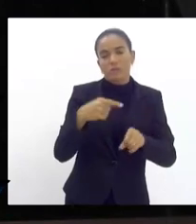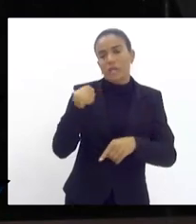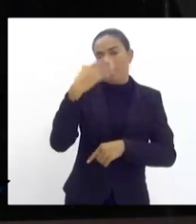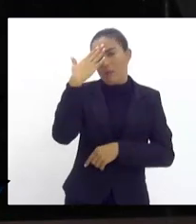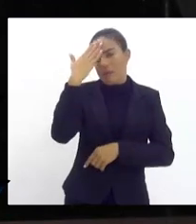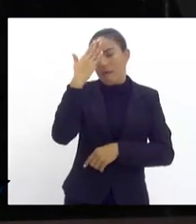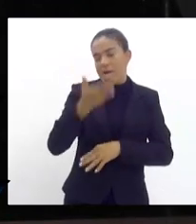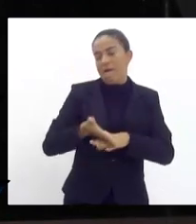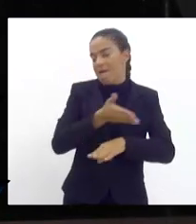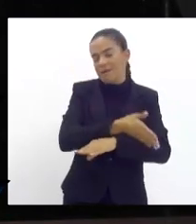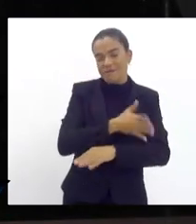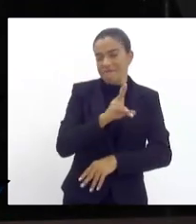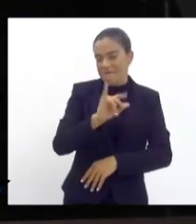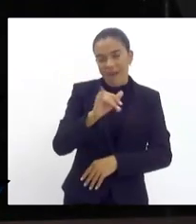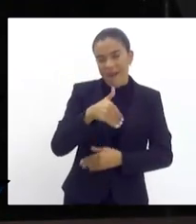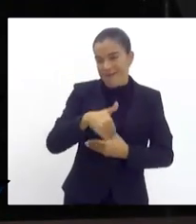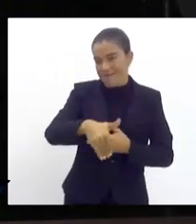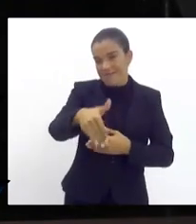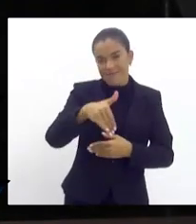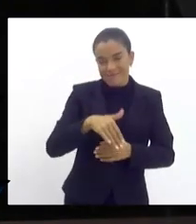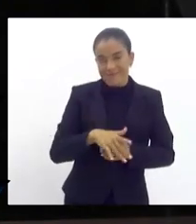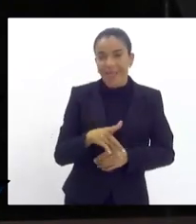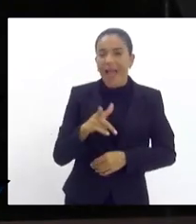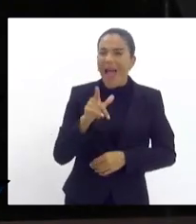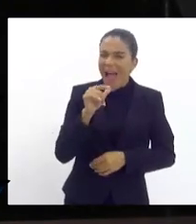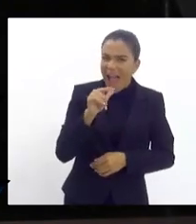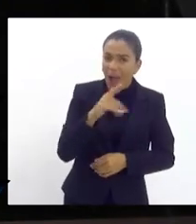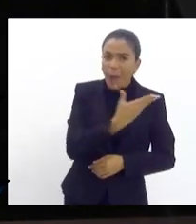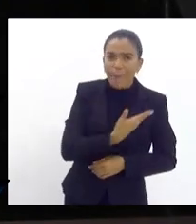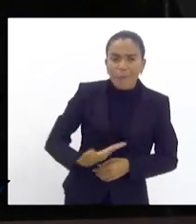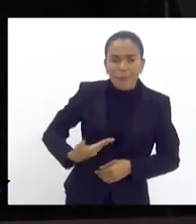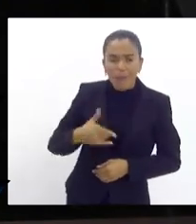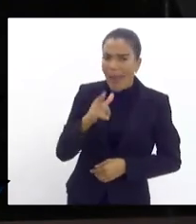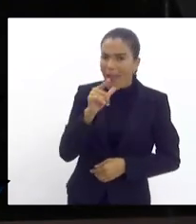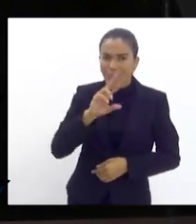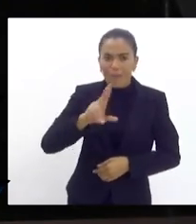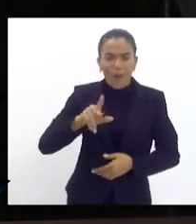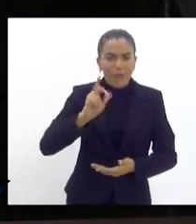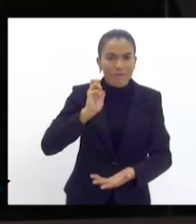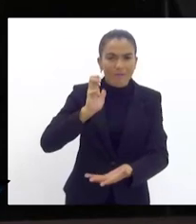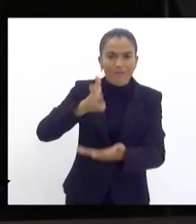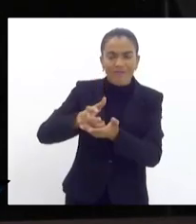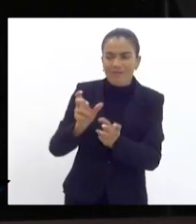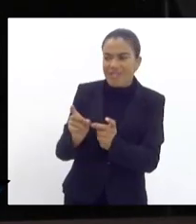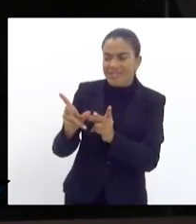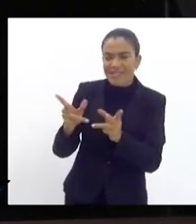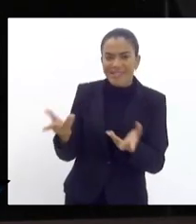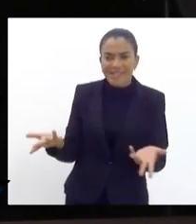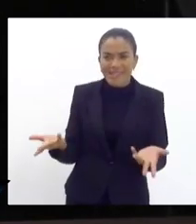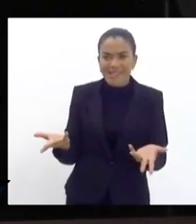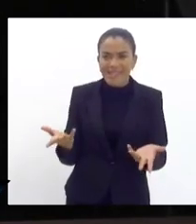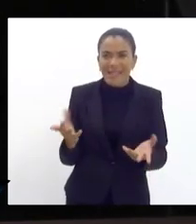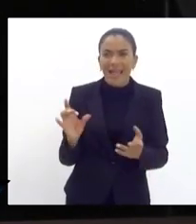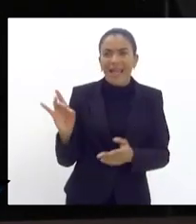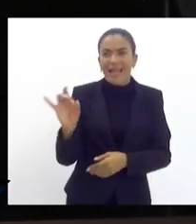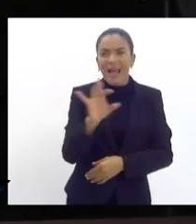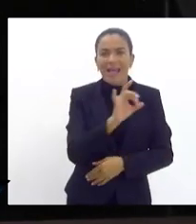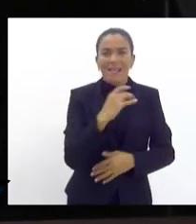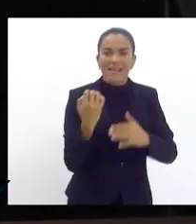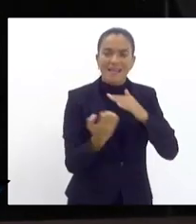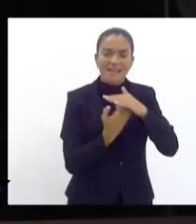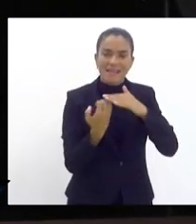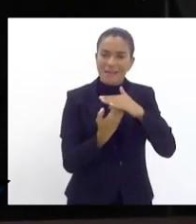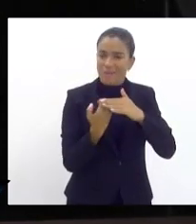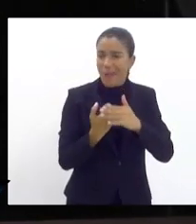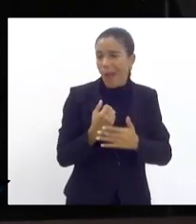acontecer que a água é um bem público a água não pode ser privatizada a partir do momento que a CEDAI foi vendida cada concessionária agora compra água